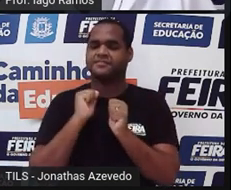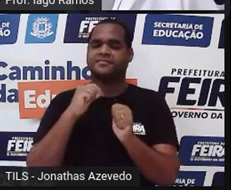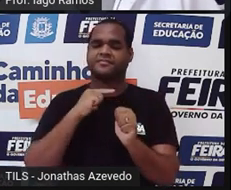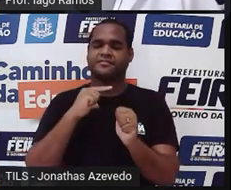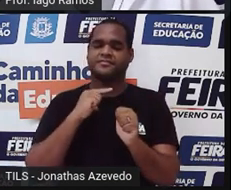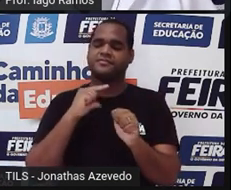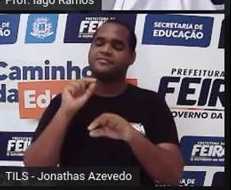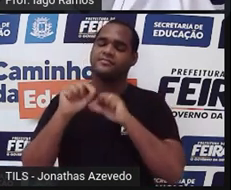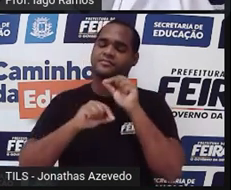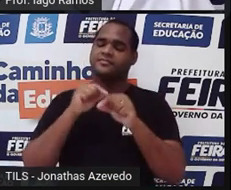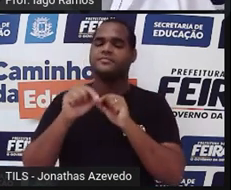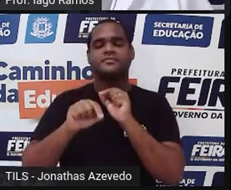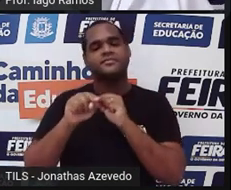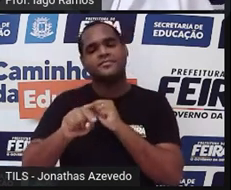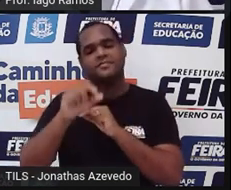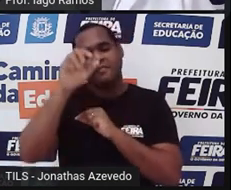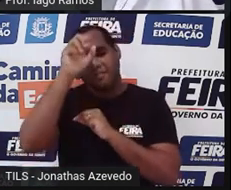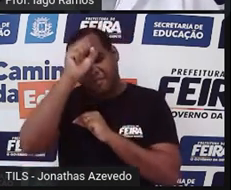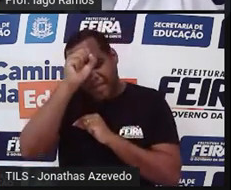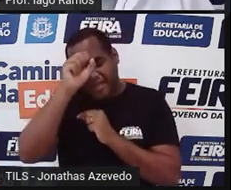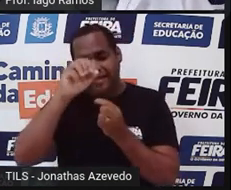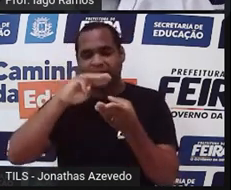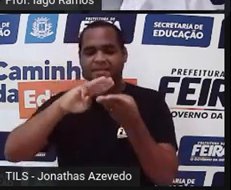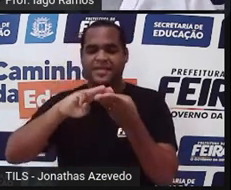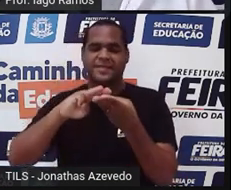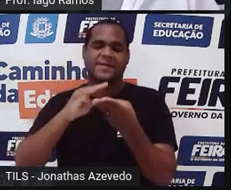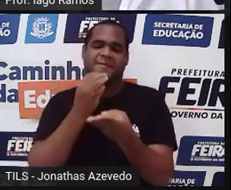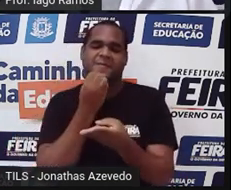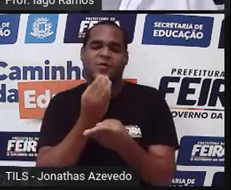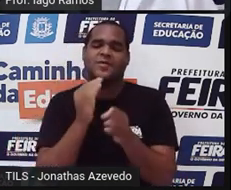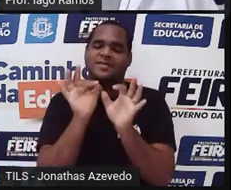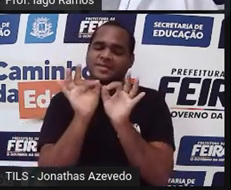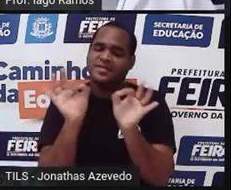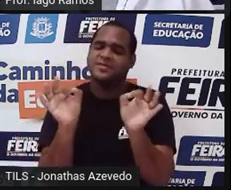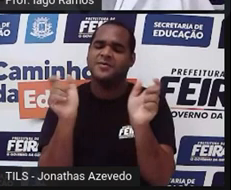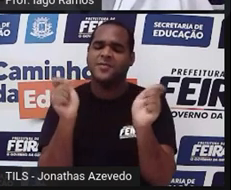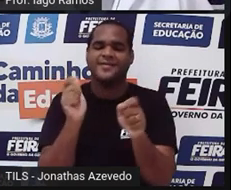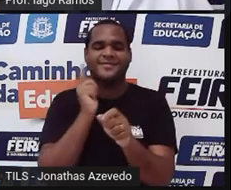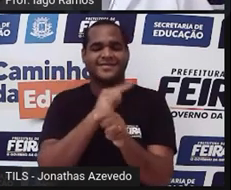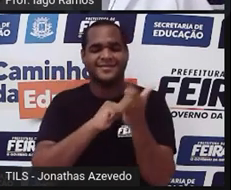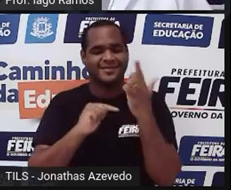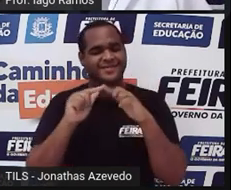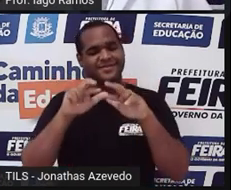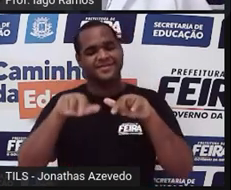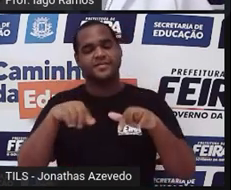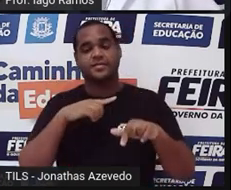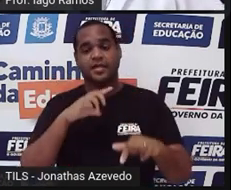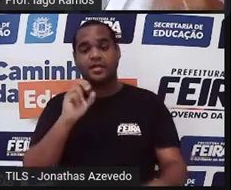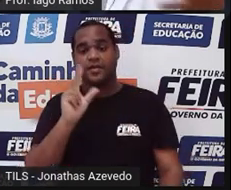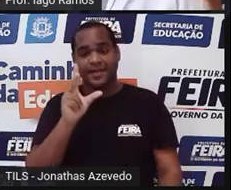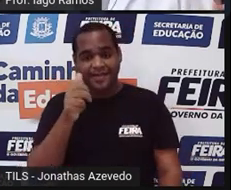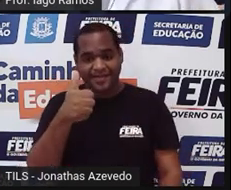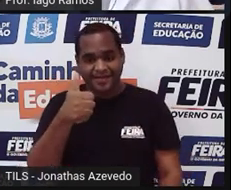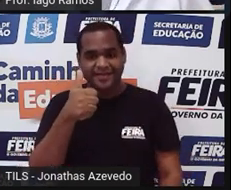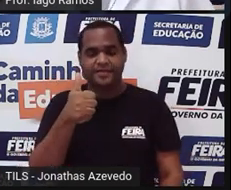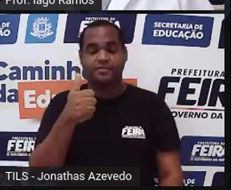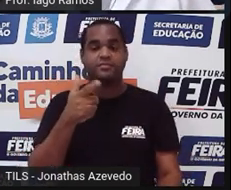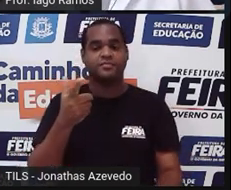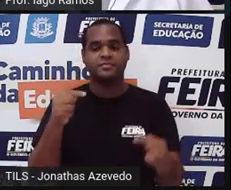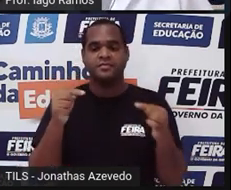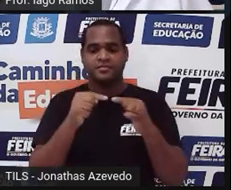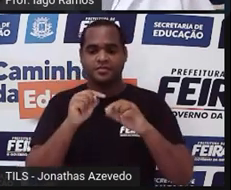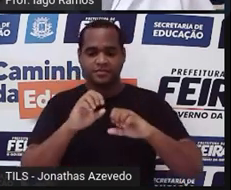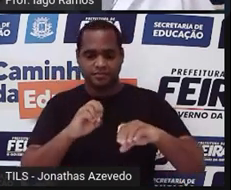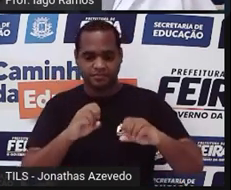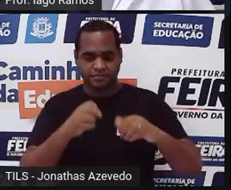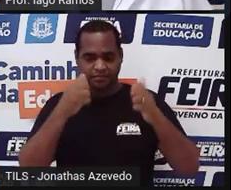vez, aprender matemática do jeito mais simples que a gente conseguir fazer aqui. Belezinha? Essa aula é pra você